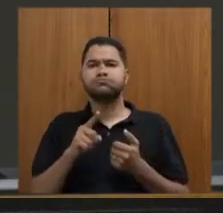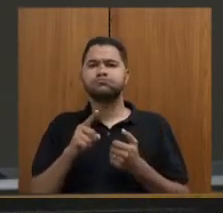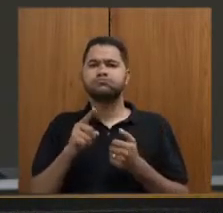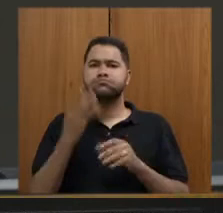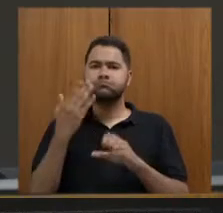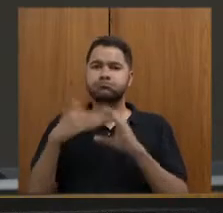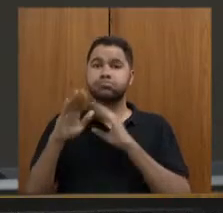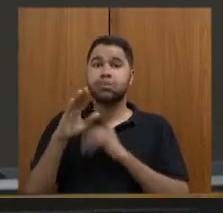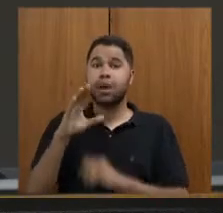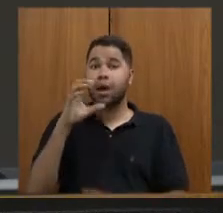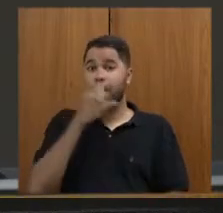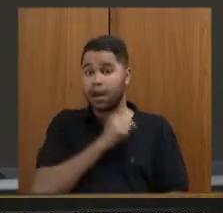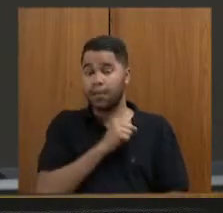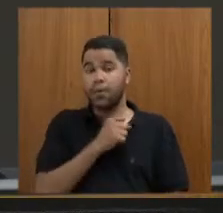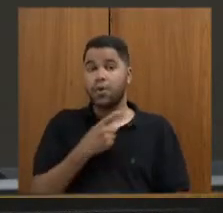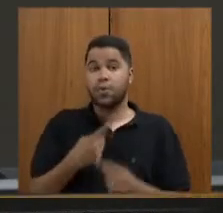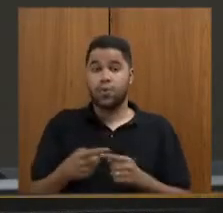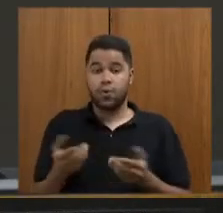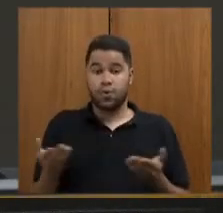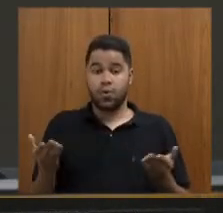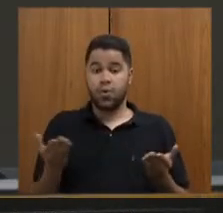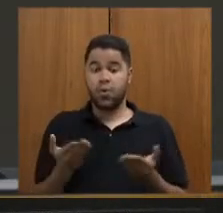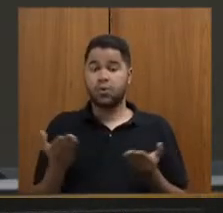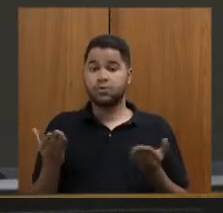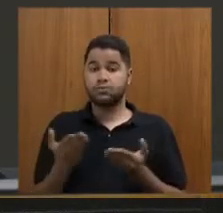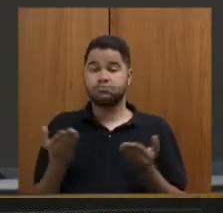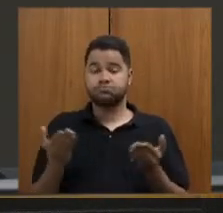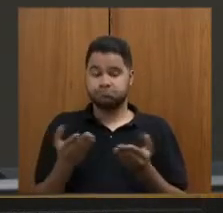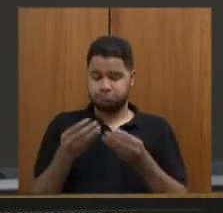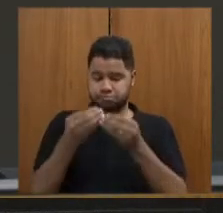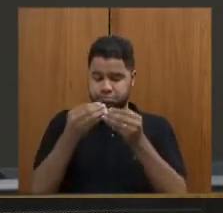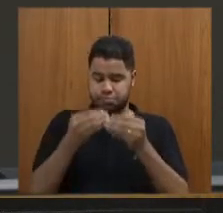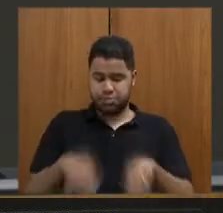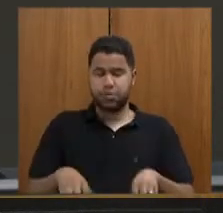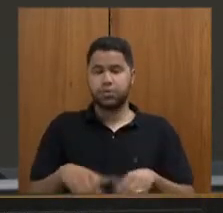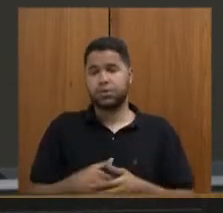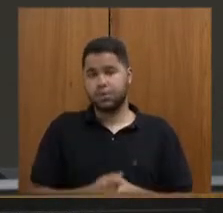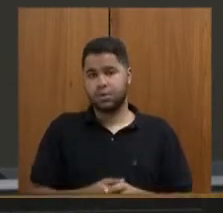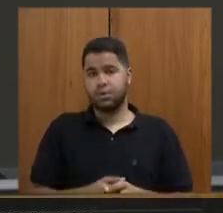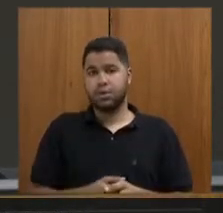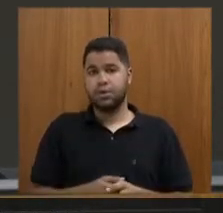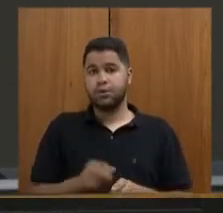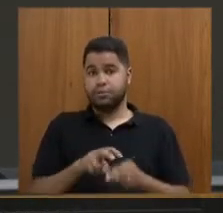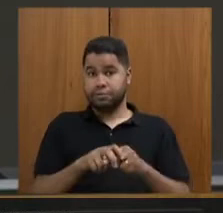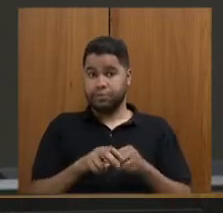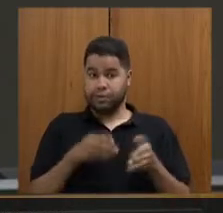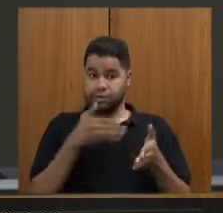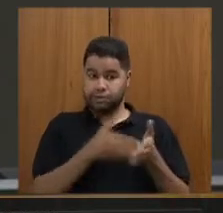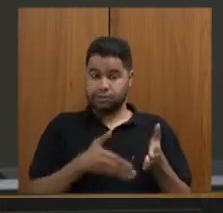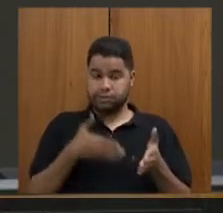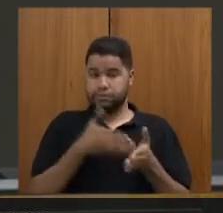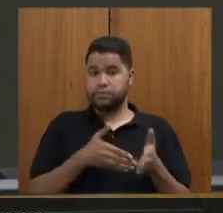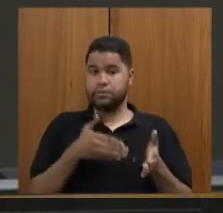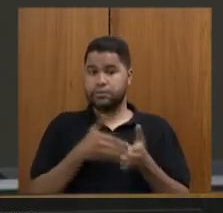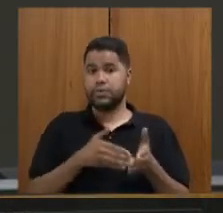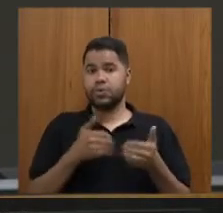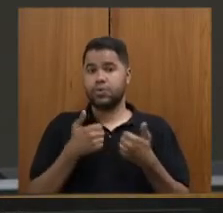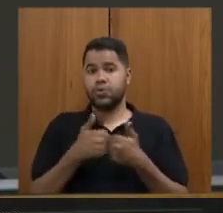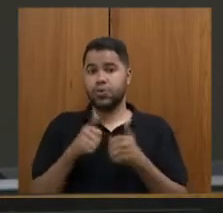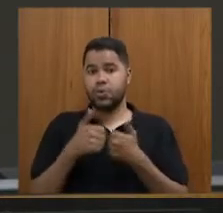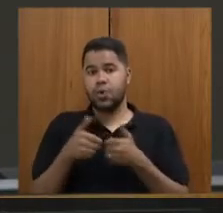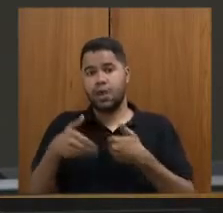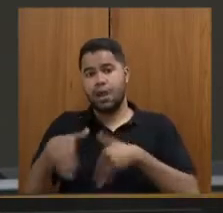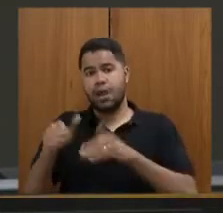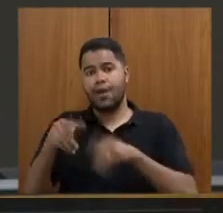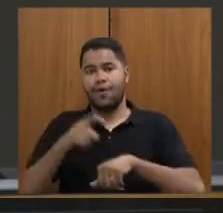possível, porque a retomada do setor hoje está sendo prejudicada por essa dificuldade no transporte dos funcionários, especialmente na